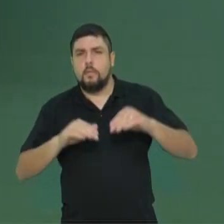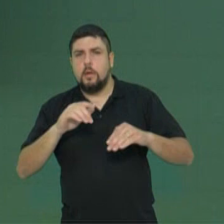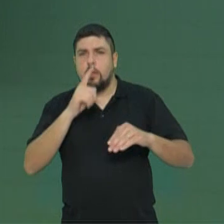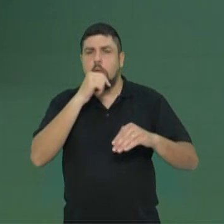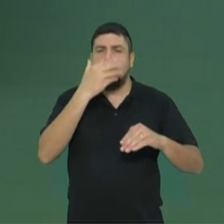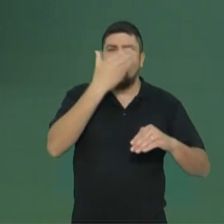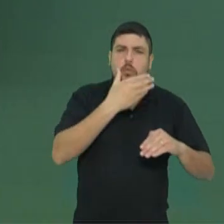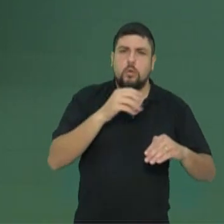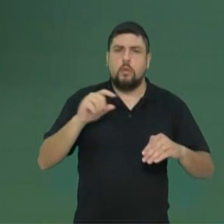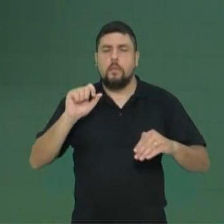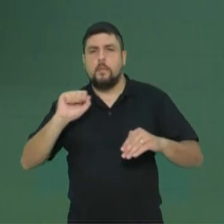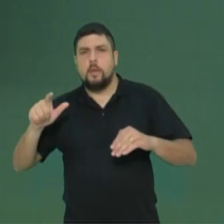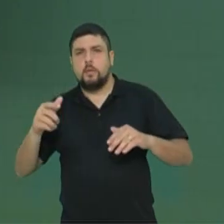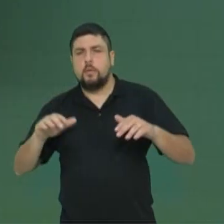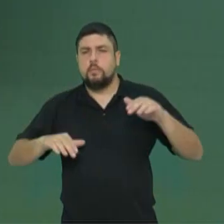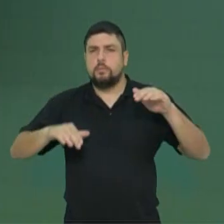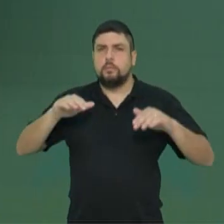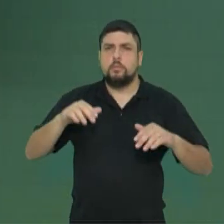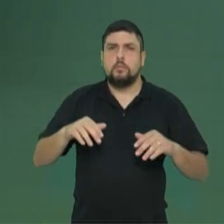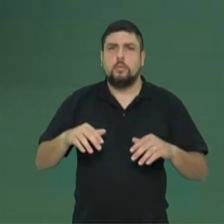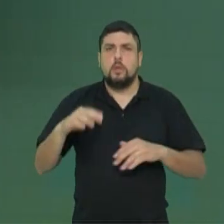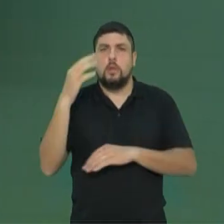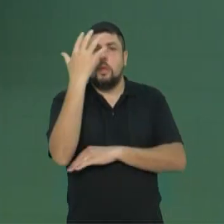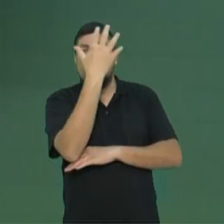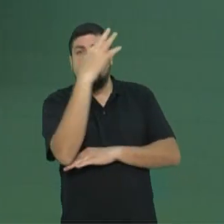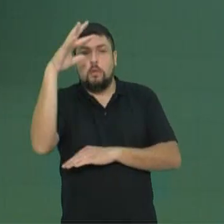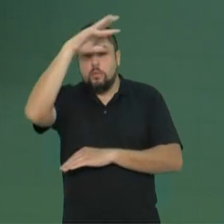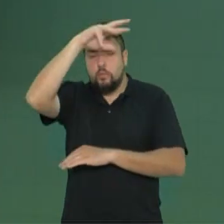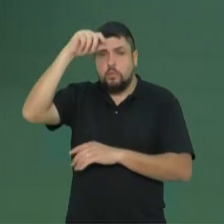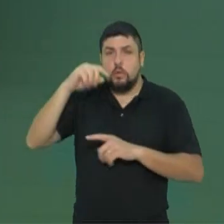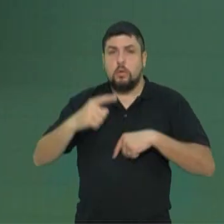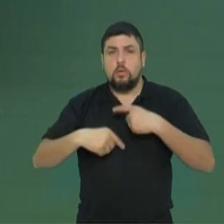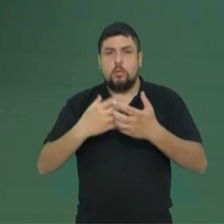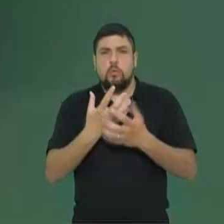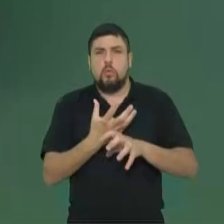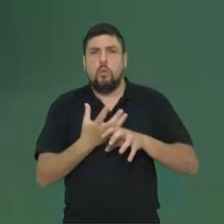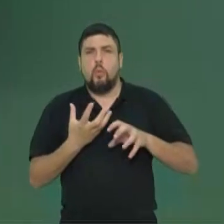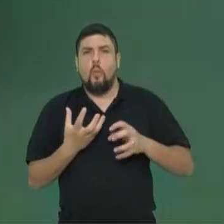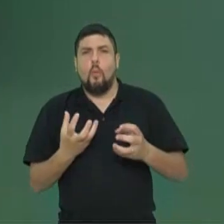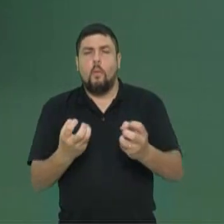oceânicas, só muda tudo isso, tirar a Amazônia. Fora que vamos ter um deserto gigantão.